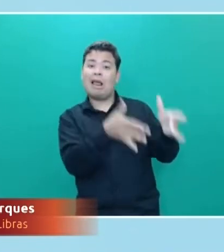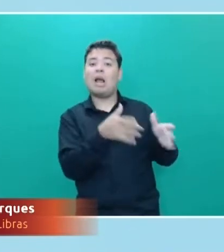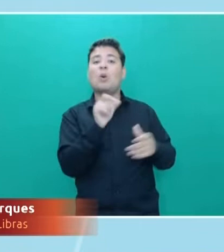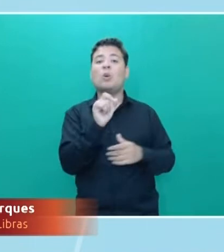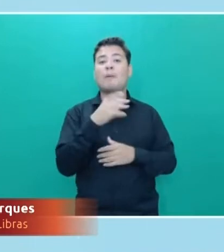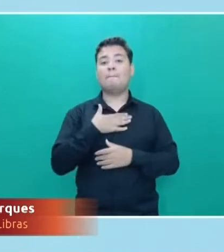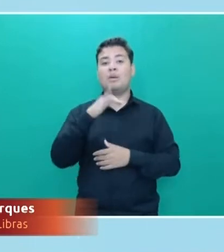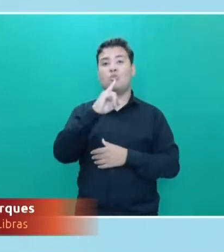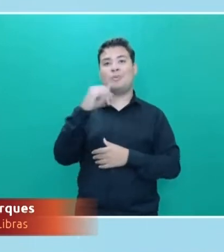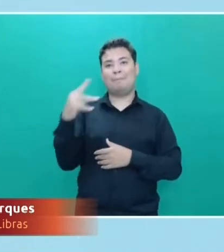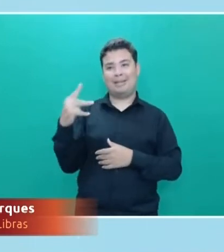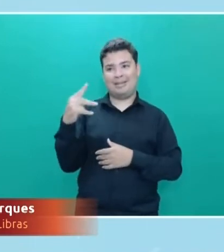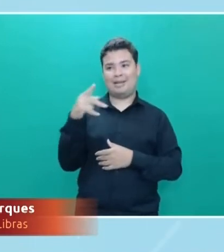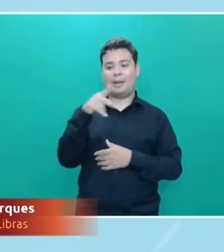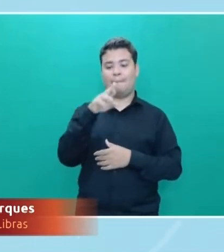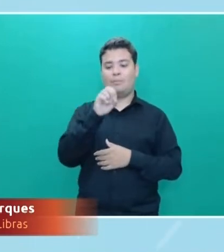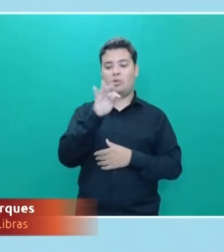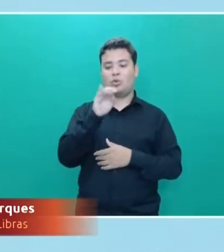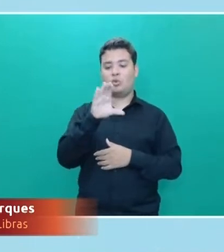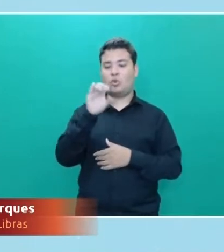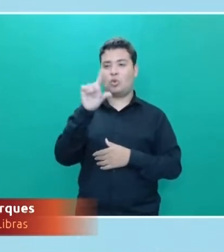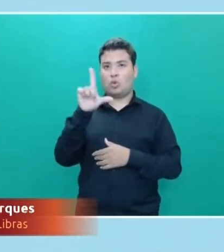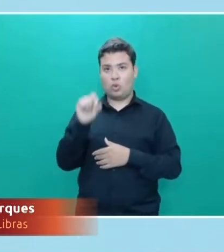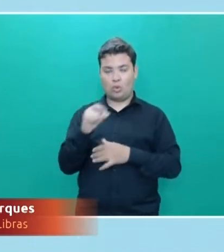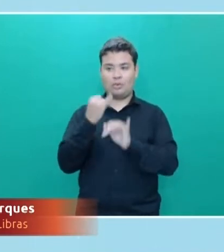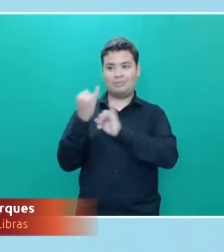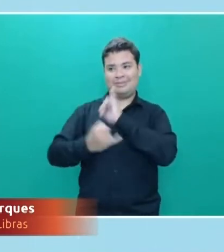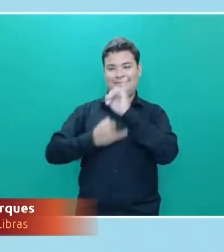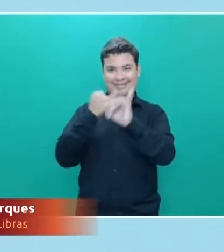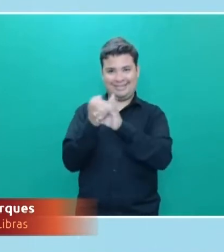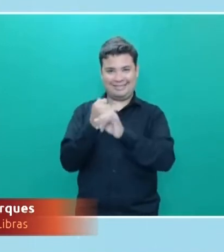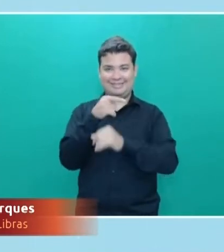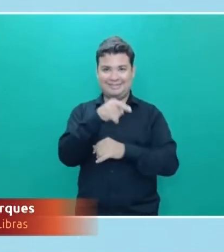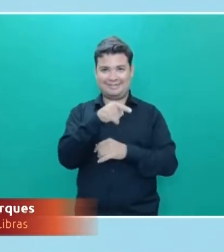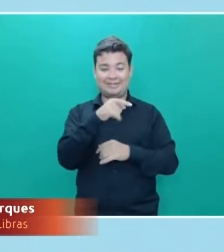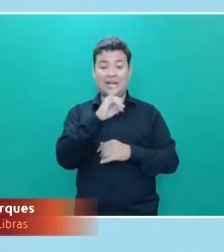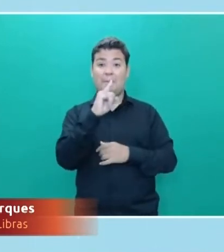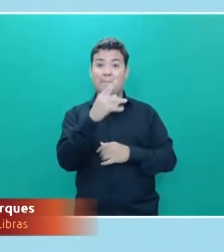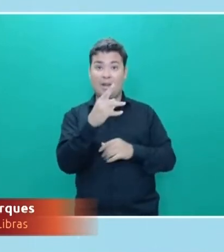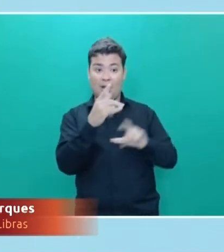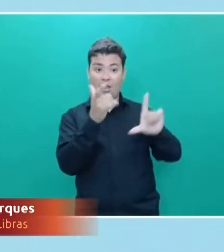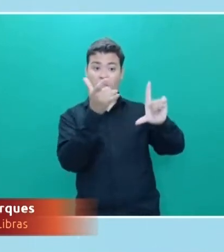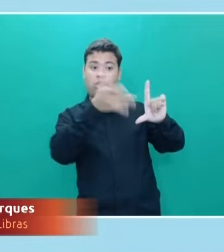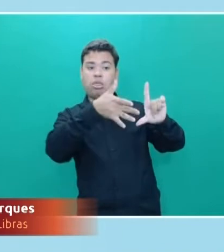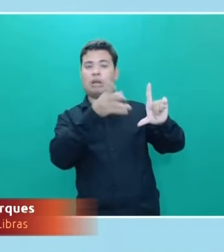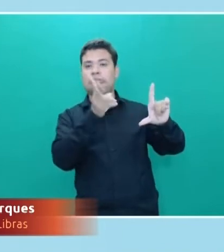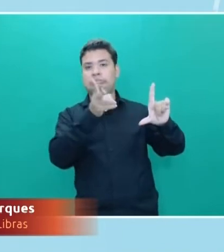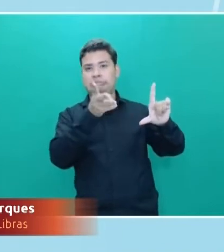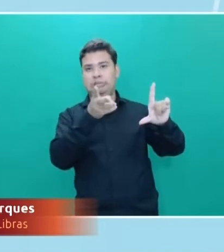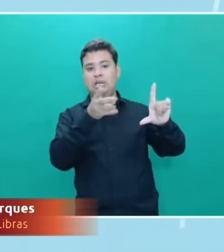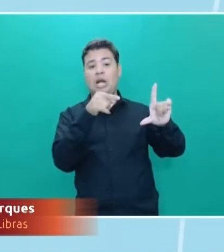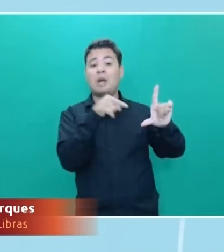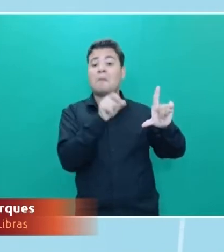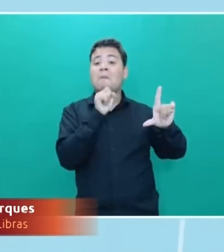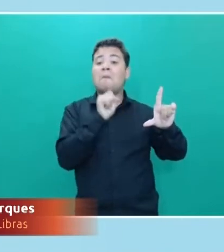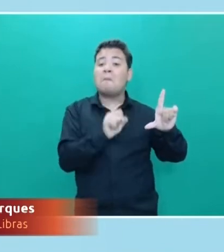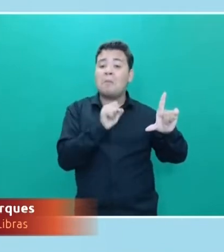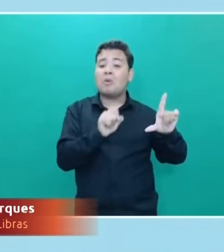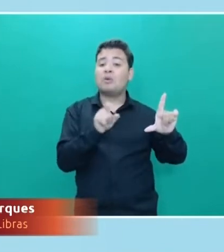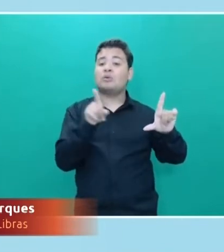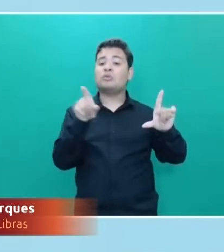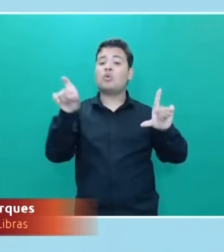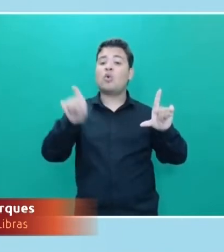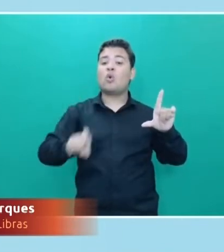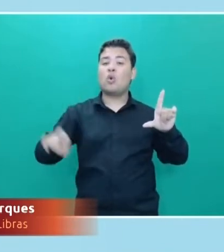protocolo de internet, ou em inglês, Internet Protocol. E esse IP, ele consegue chegar até o computador